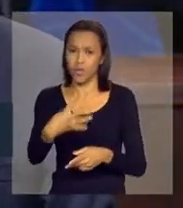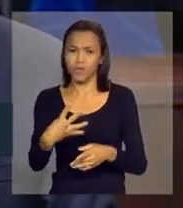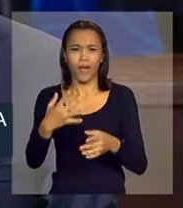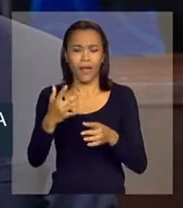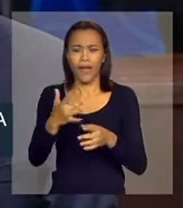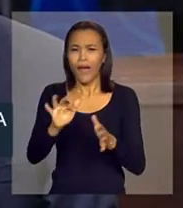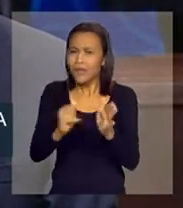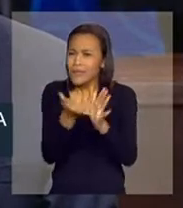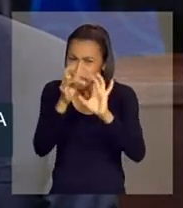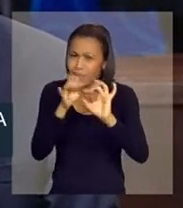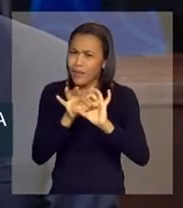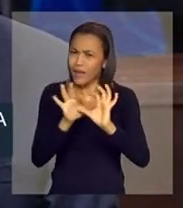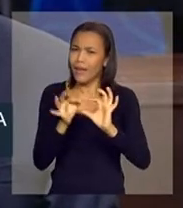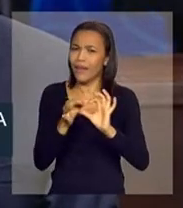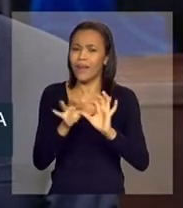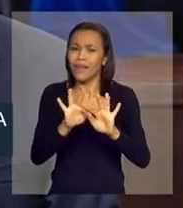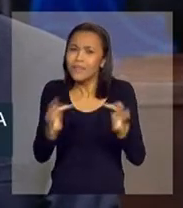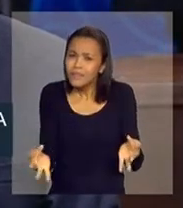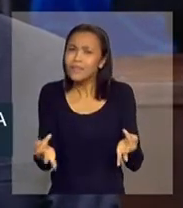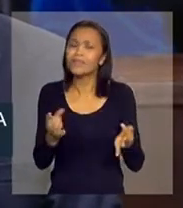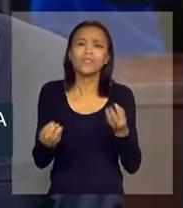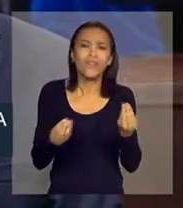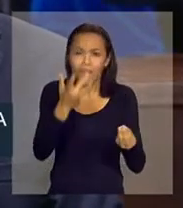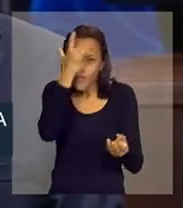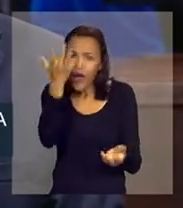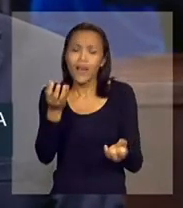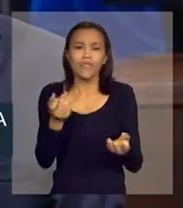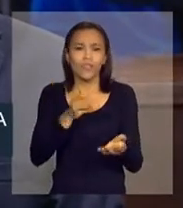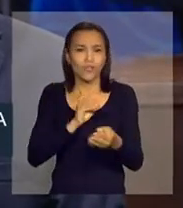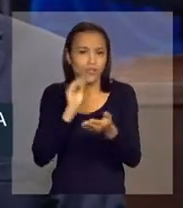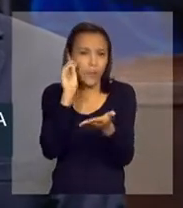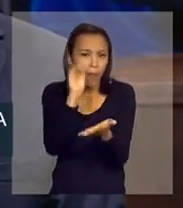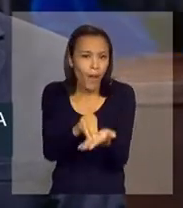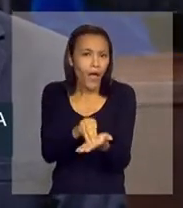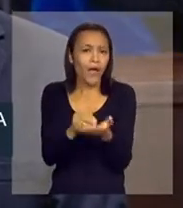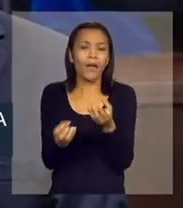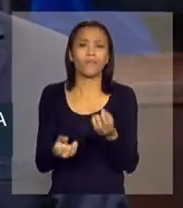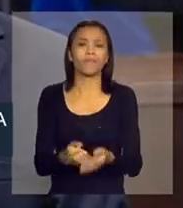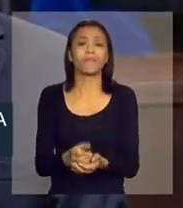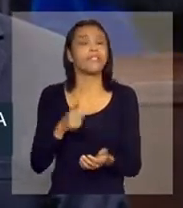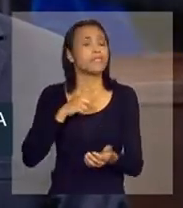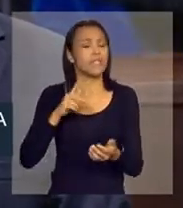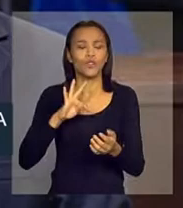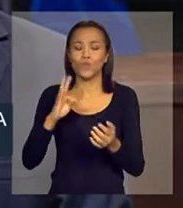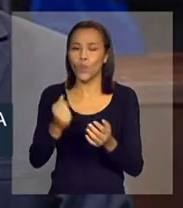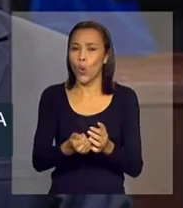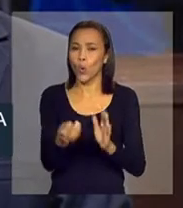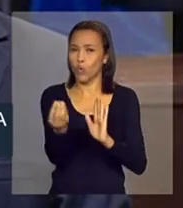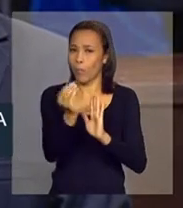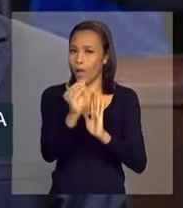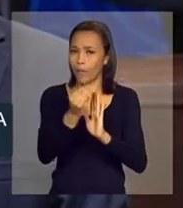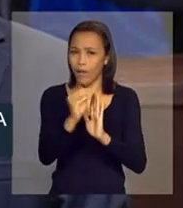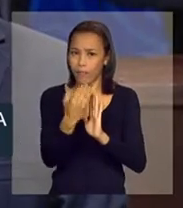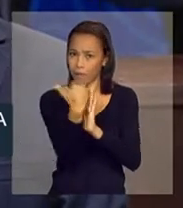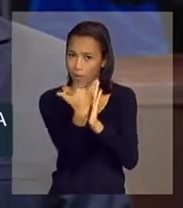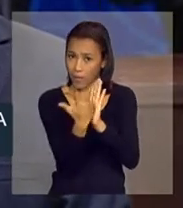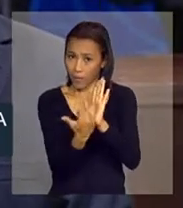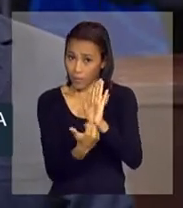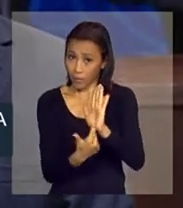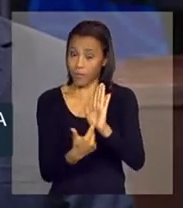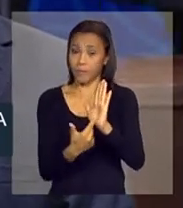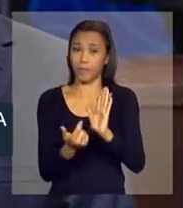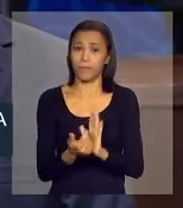é simples? Basta entrar no site, fazer o seu cadastro, colocar a área de preferência? E tem lá todo o formulário com todas